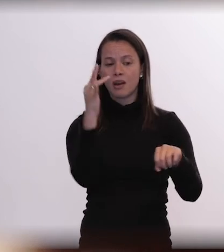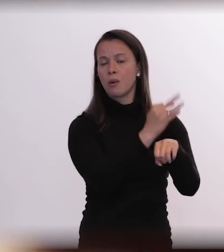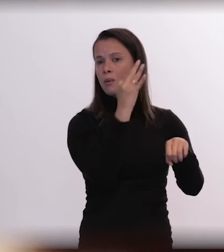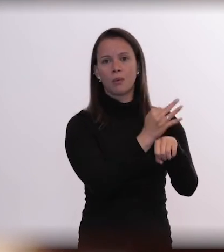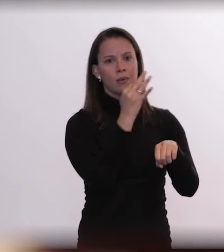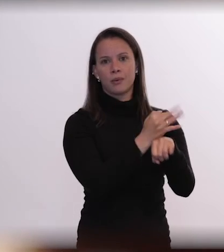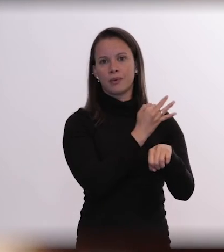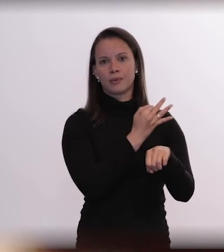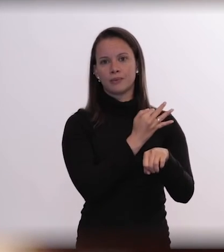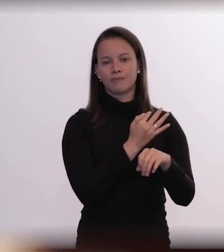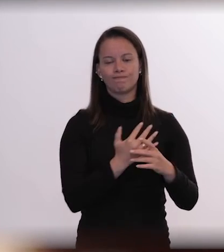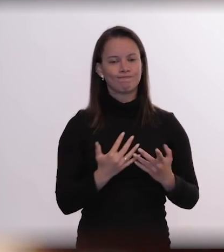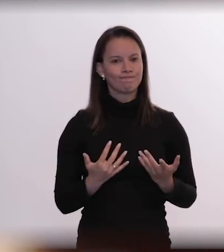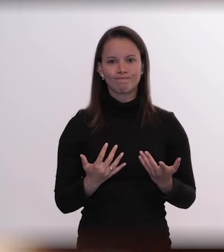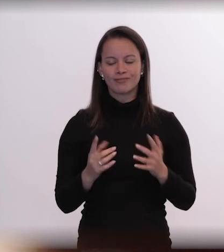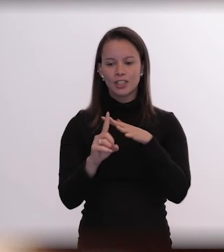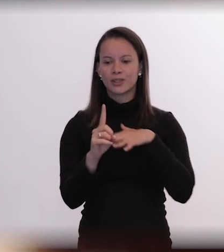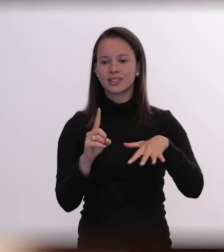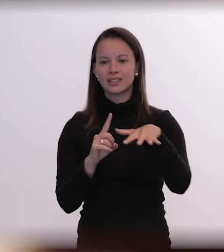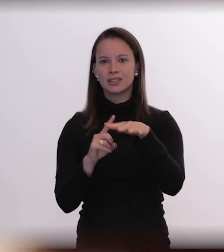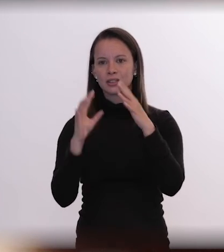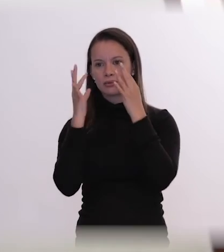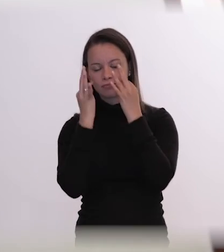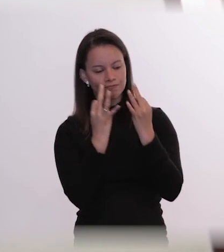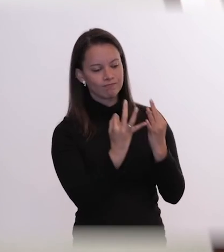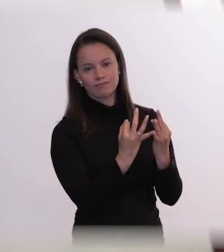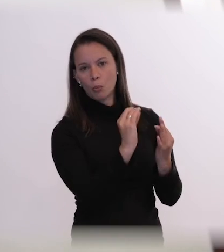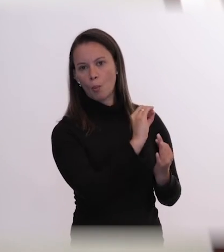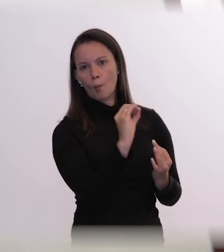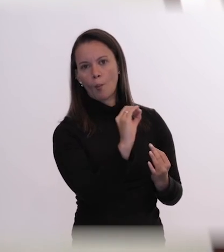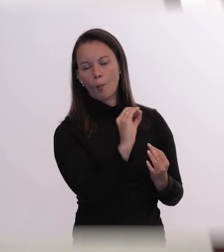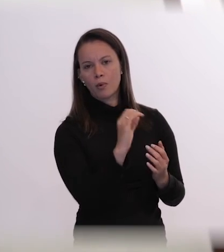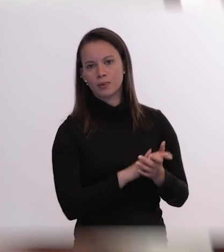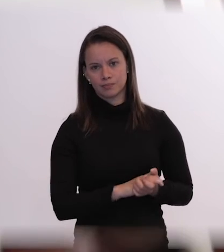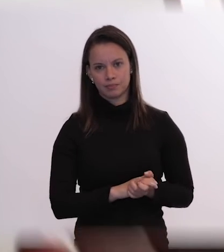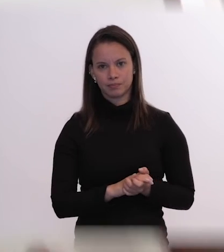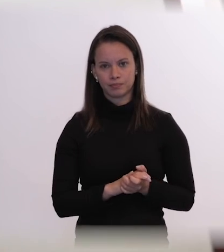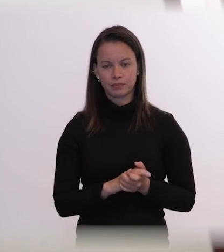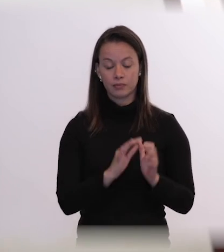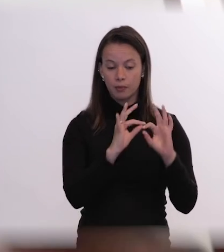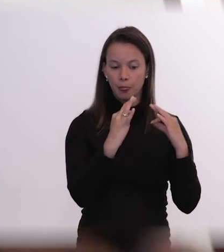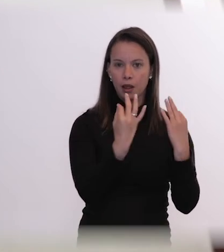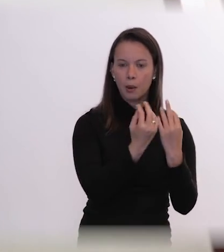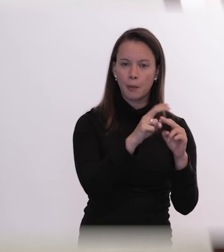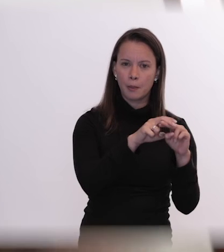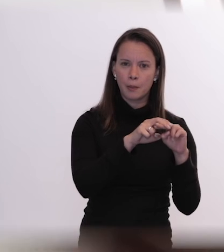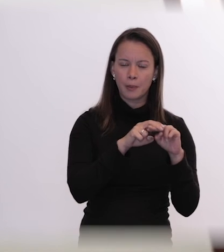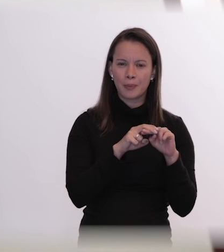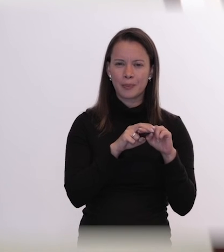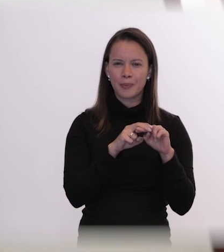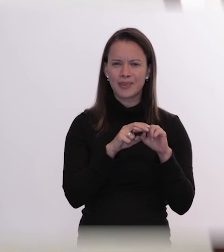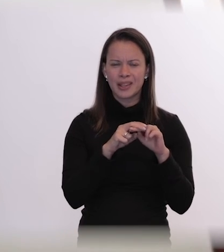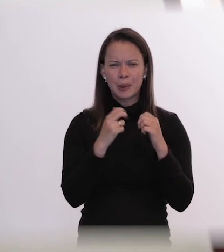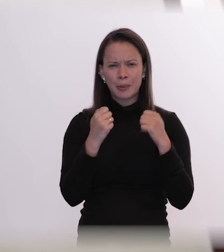e isso não é escutado pela sociedade por isso as famílias tentam se silenciar para